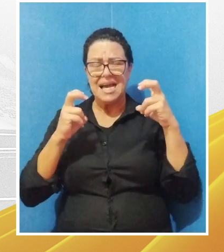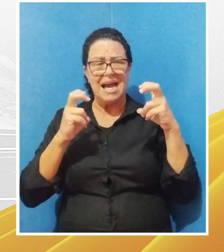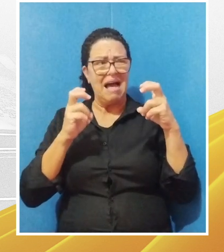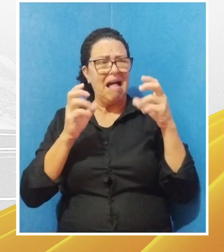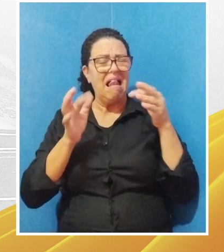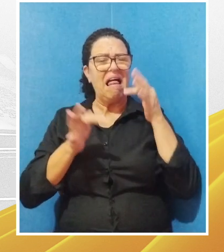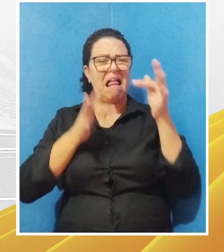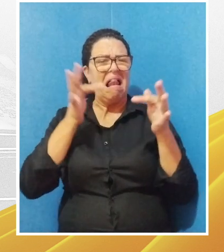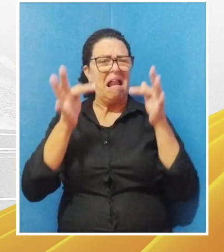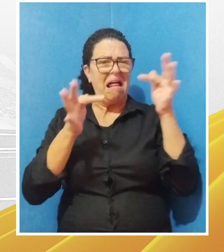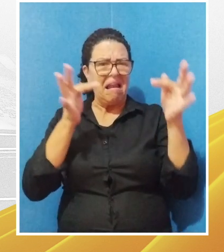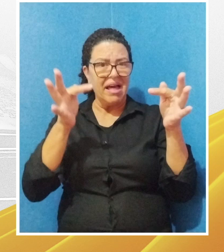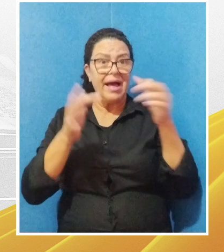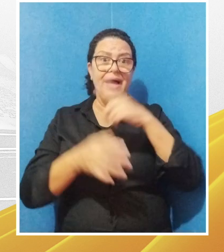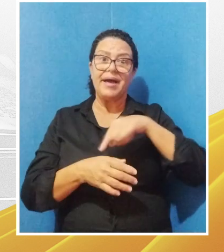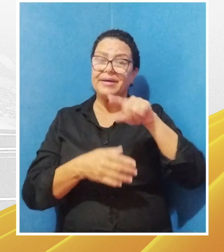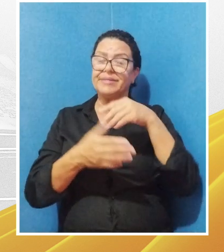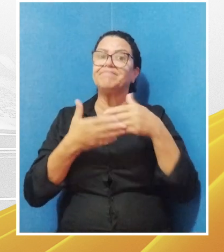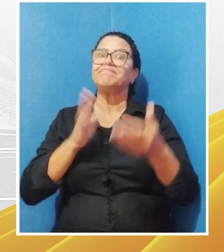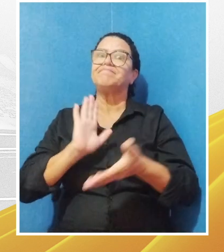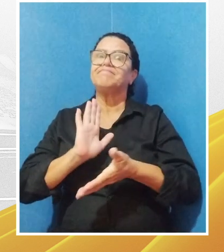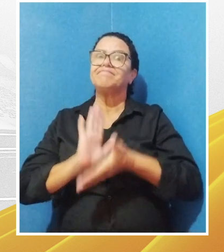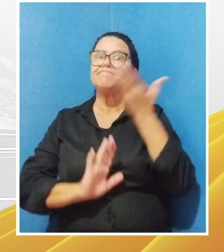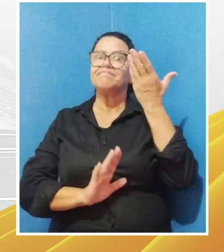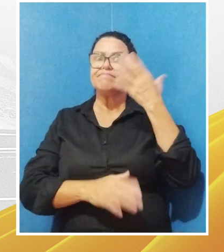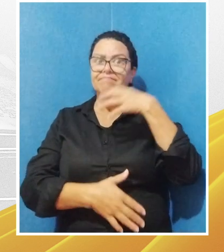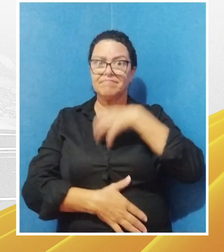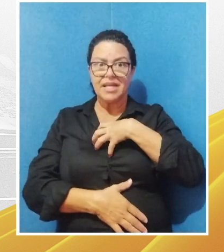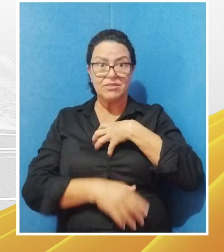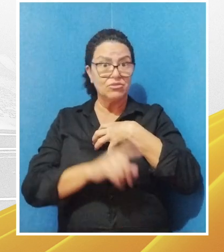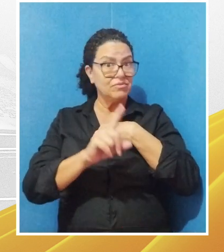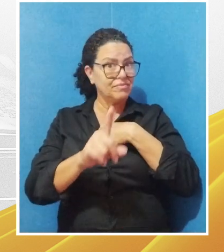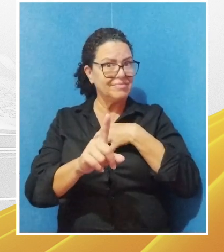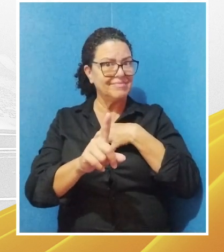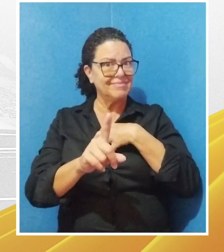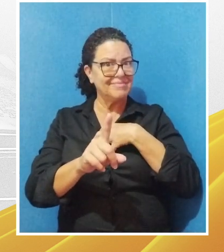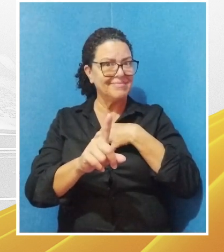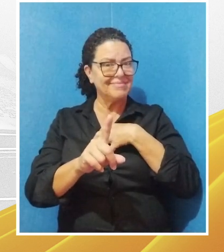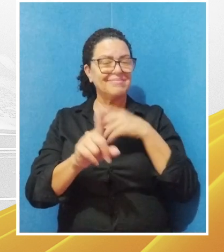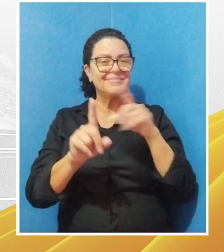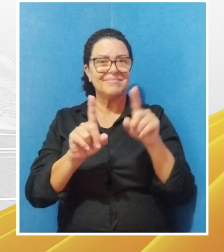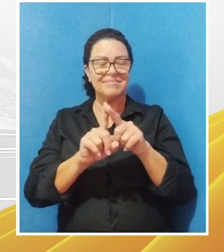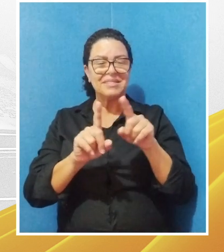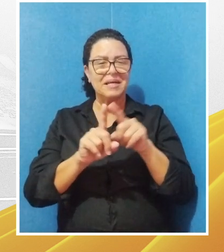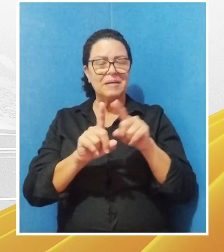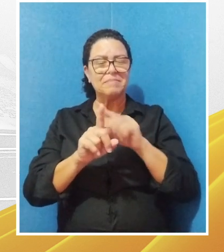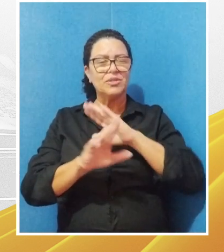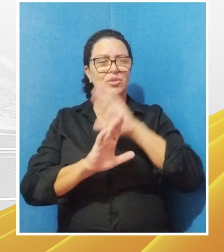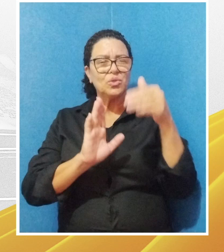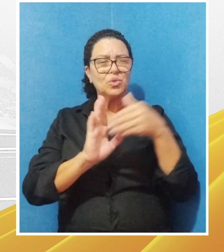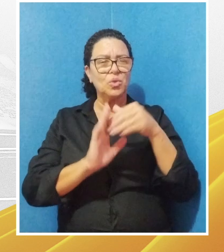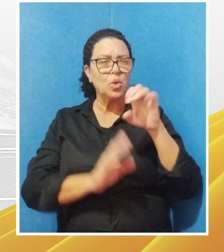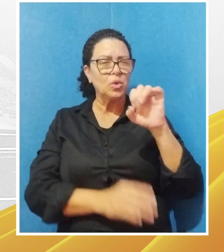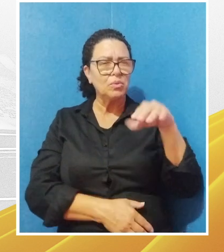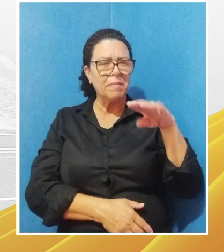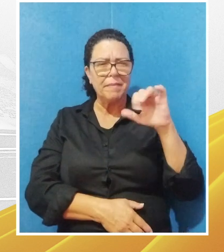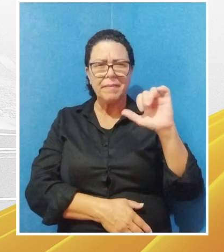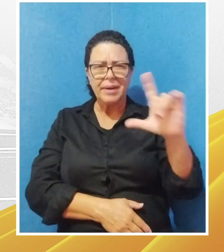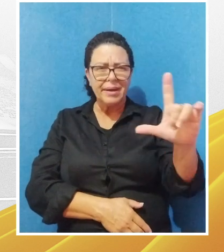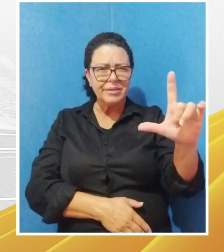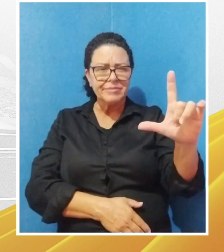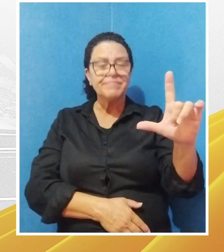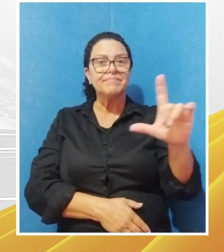e blasfêmia, sejam tiradas dentre vós, bem como toda a malícia.